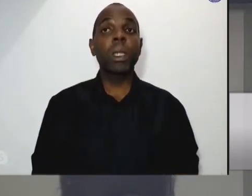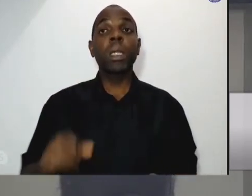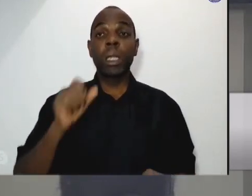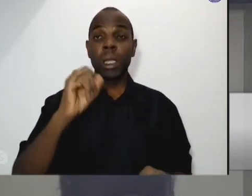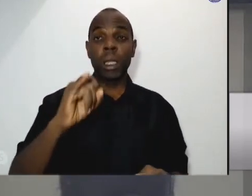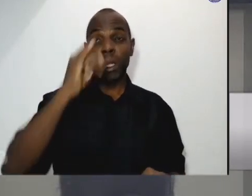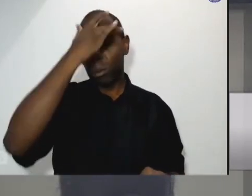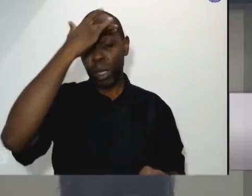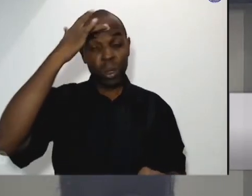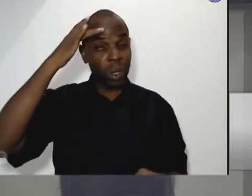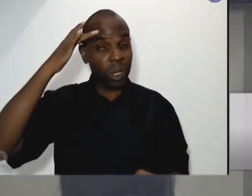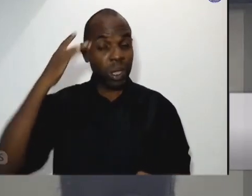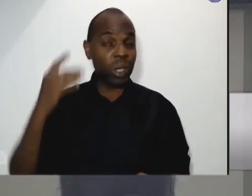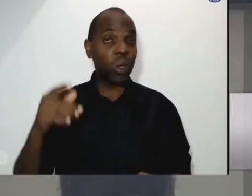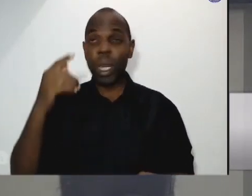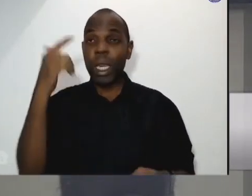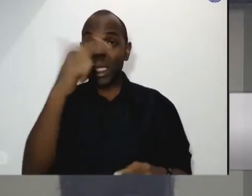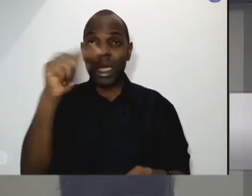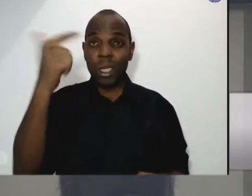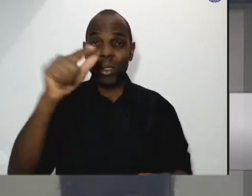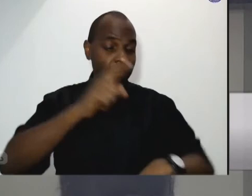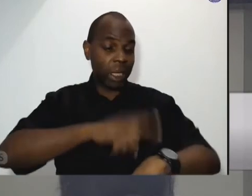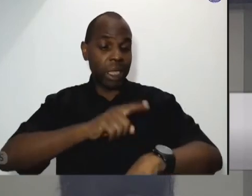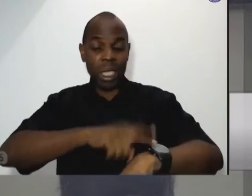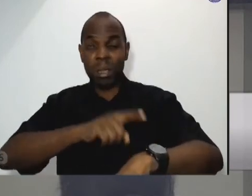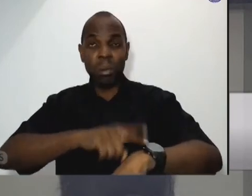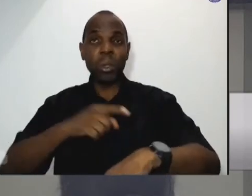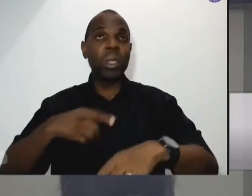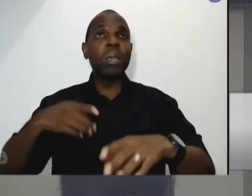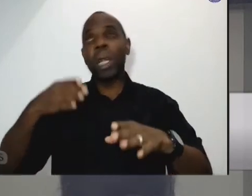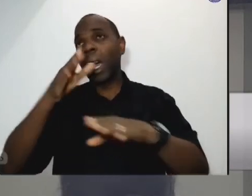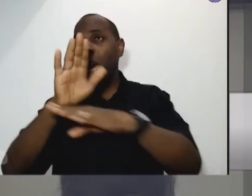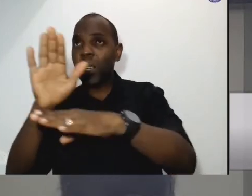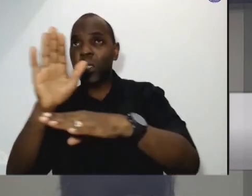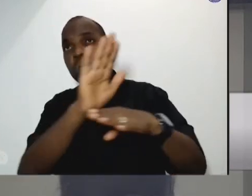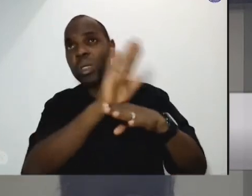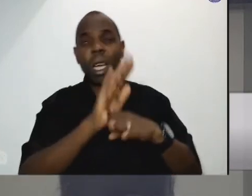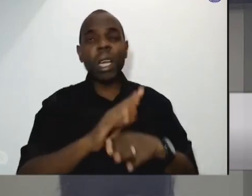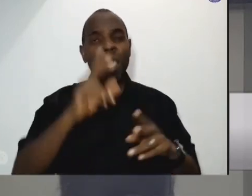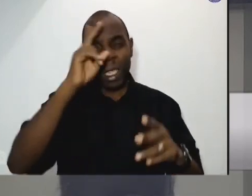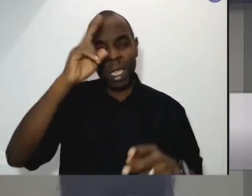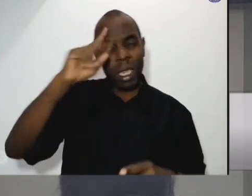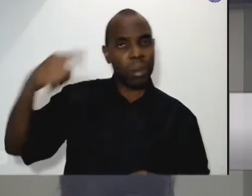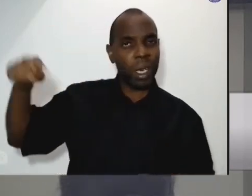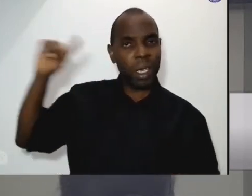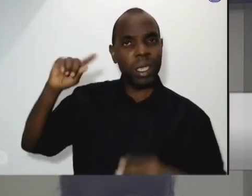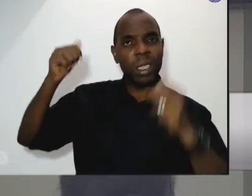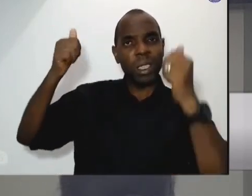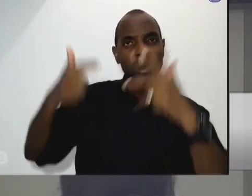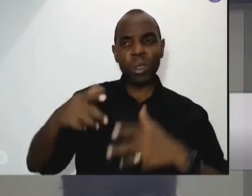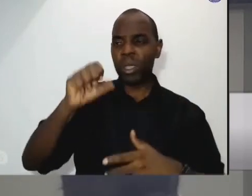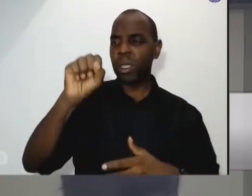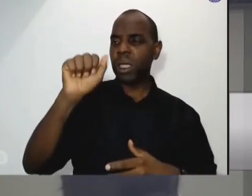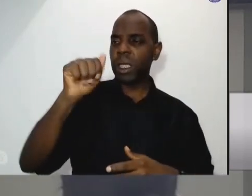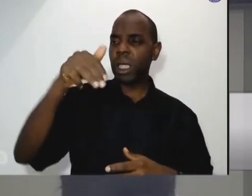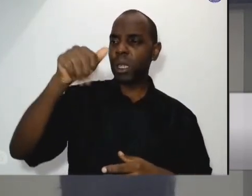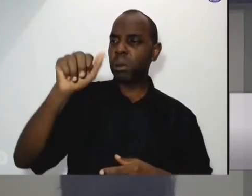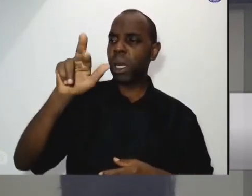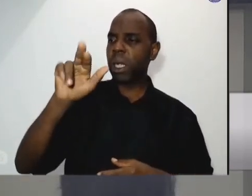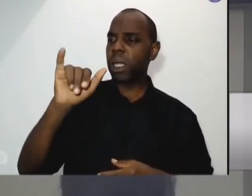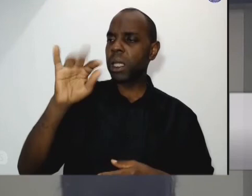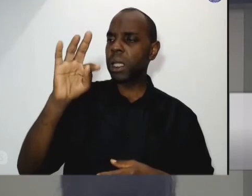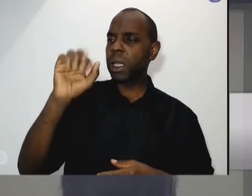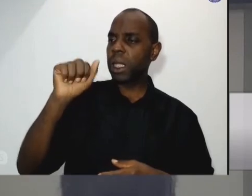começo do bom samaritano que às vezes ele não consegue estar presente a gente está vendo de todas as nossas necessidades então você como profissional liberal